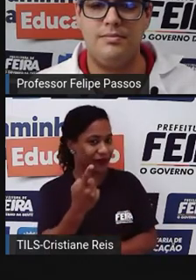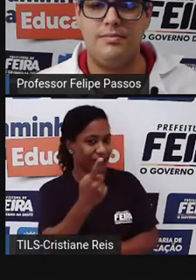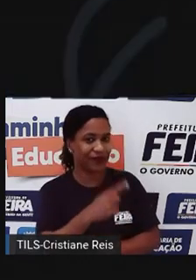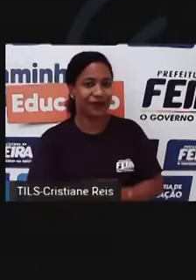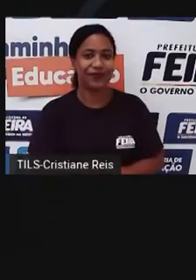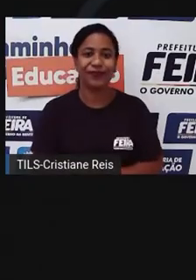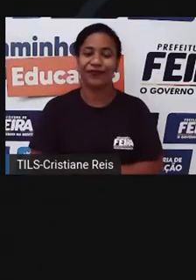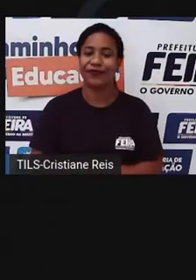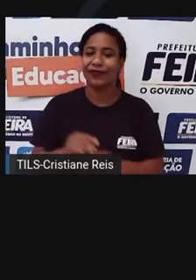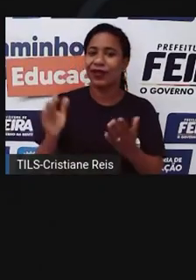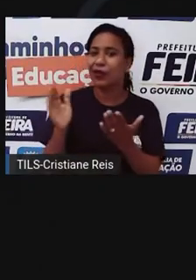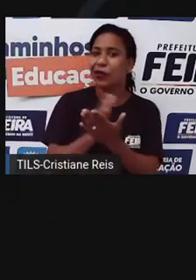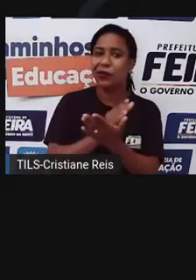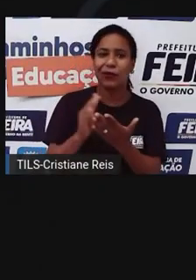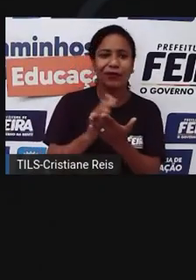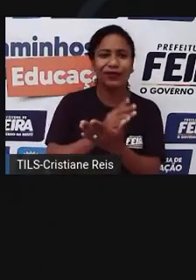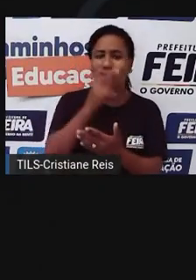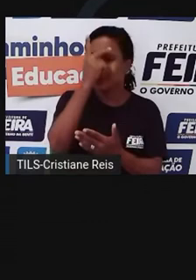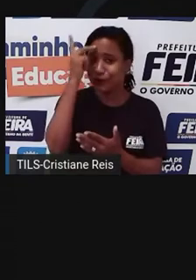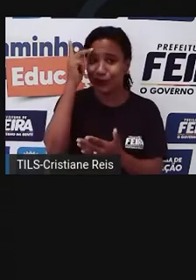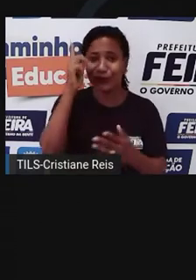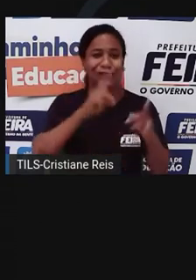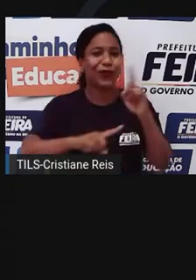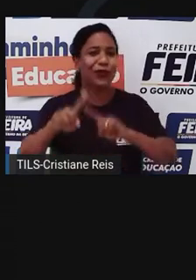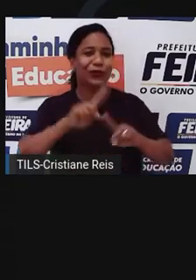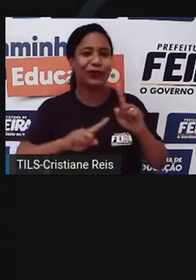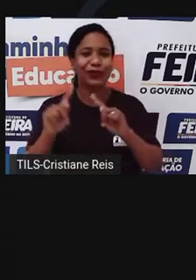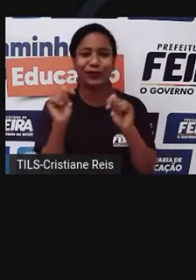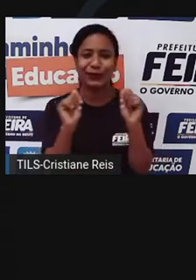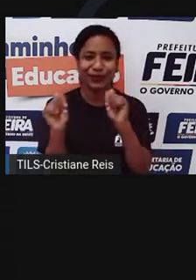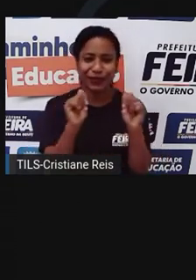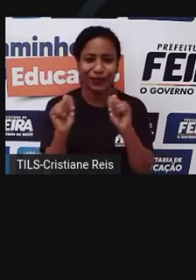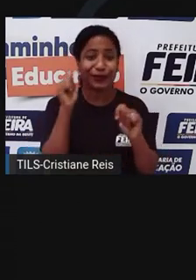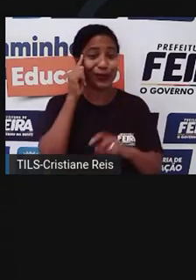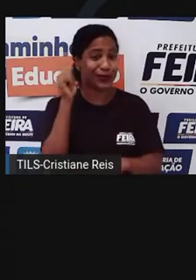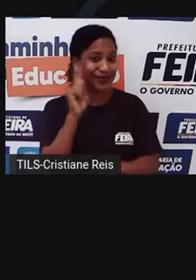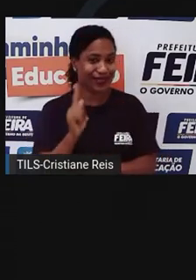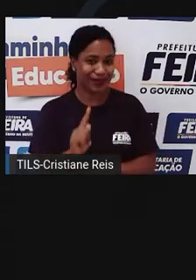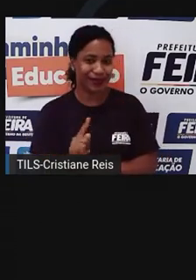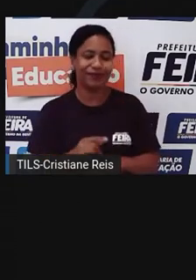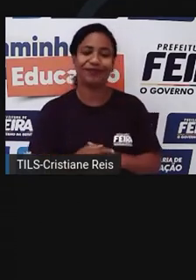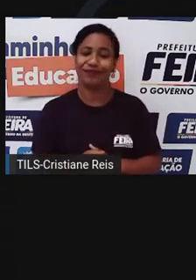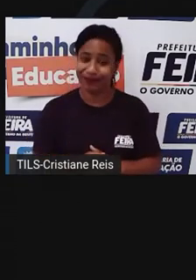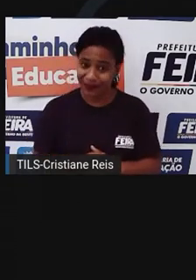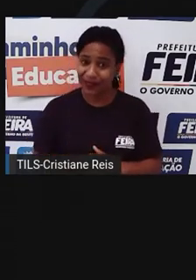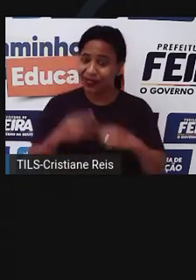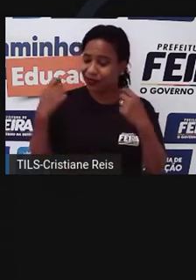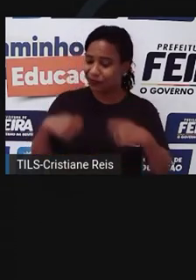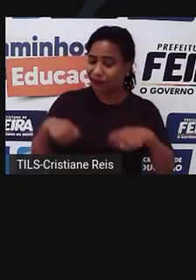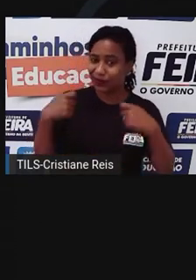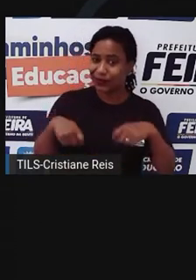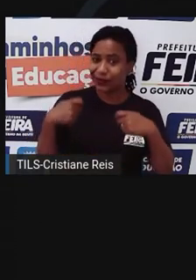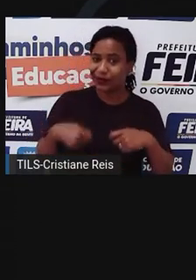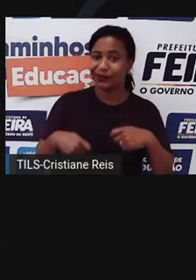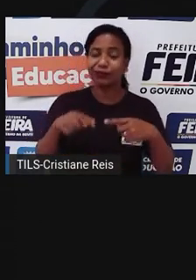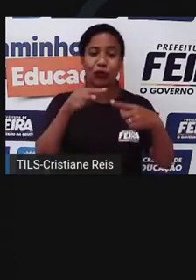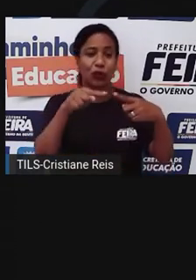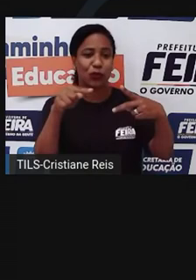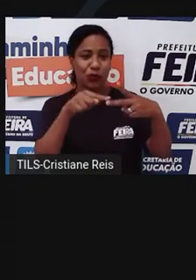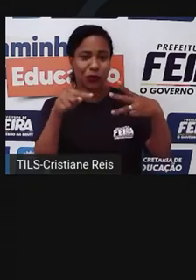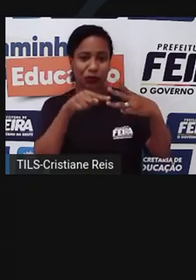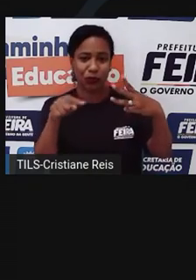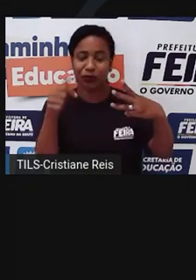Algumas pessoas não têm controle e não sabem para onde vai o seu dinheiro. Nessa hora, é preciso eliminar alguns maus